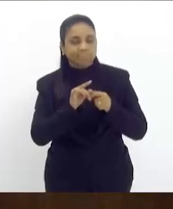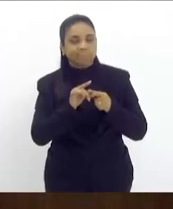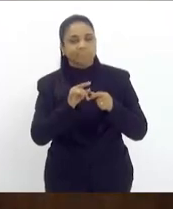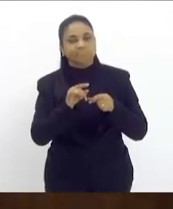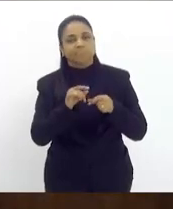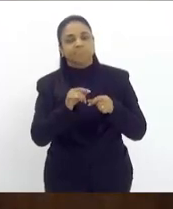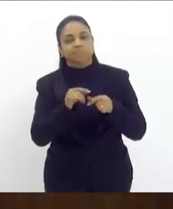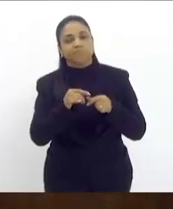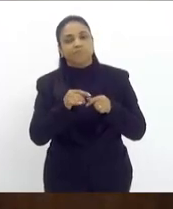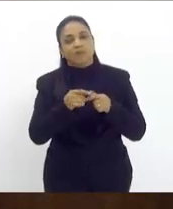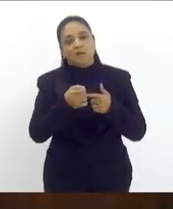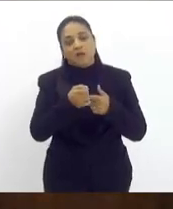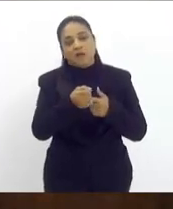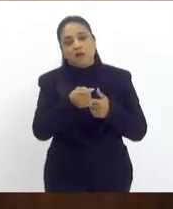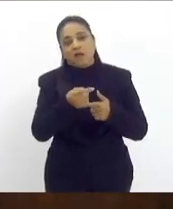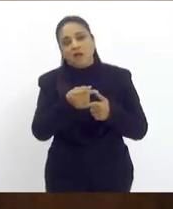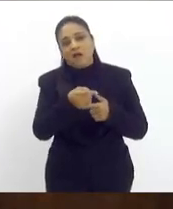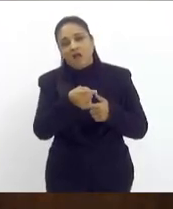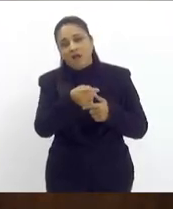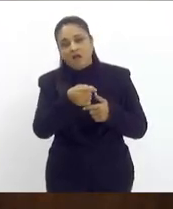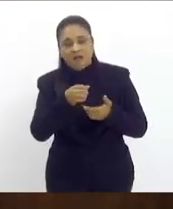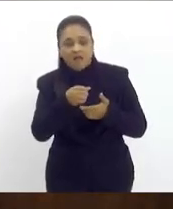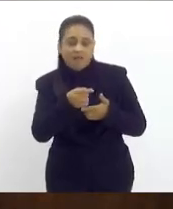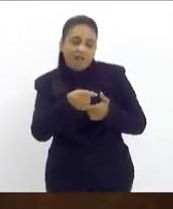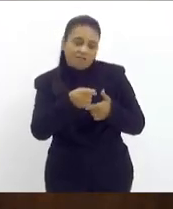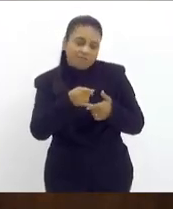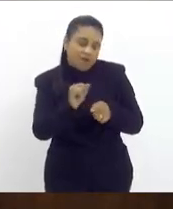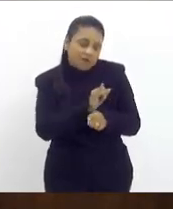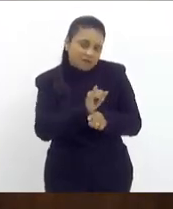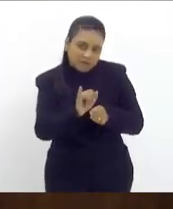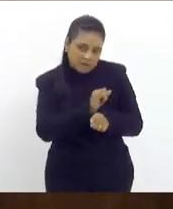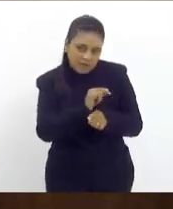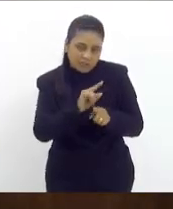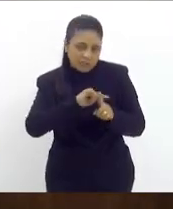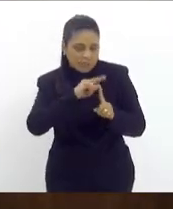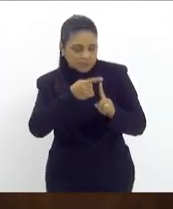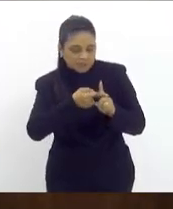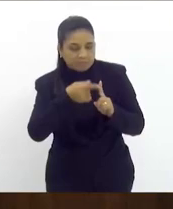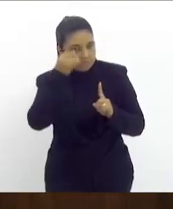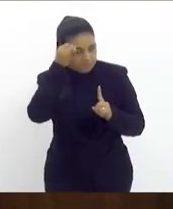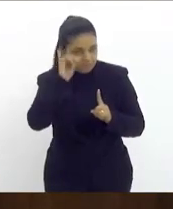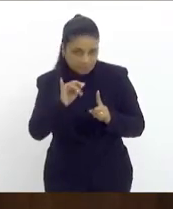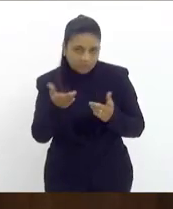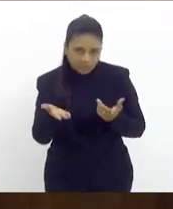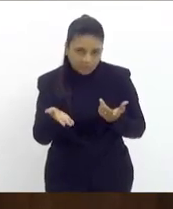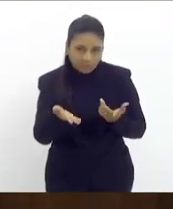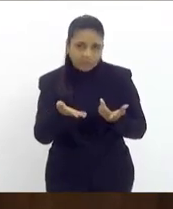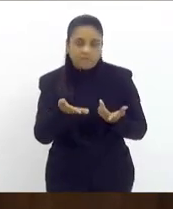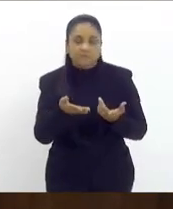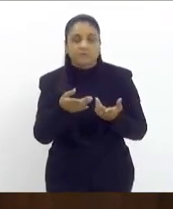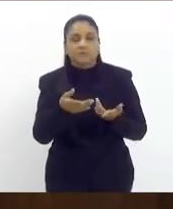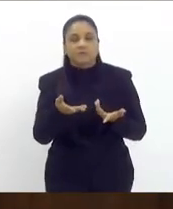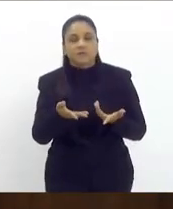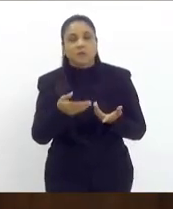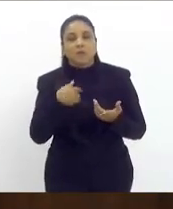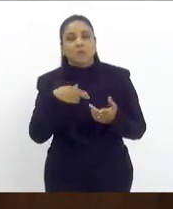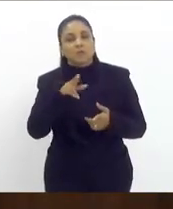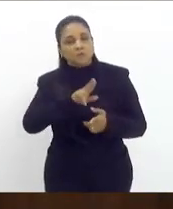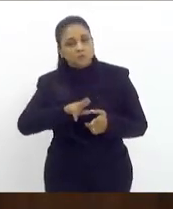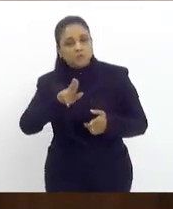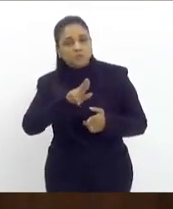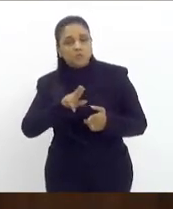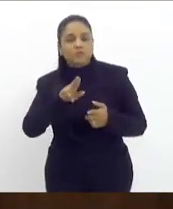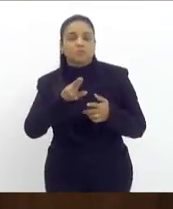importante que paralelo à conscientização nós tenhamos também a disponibilização do UDIU. Gostaria também de